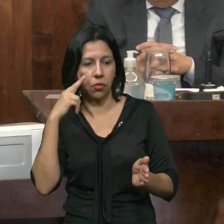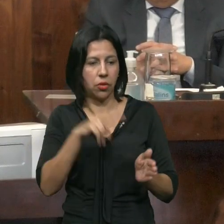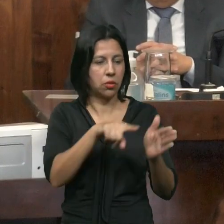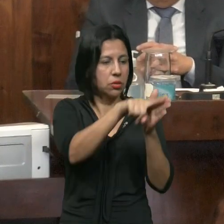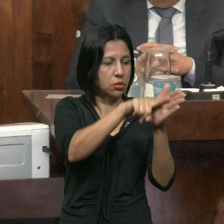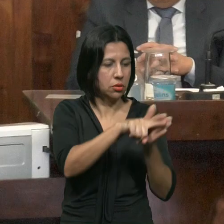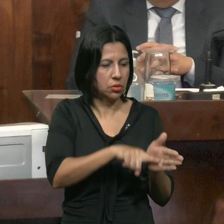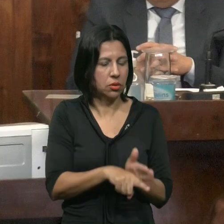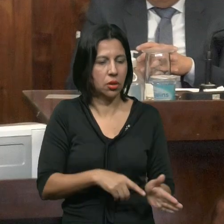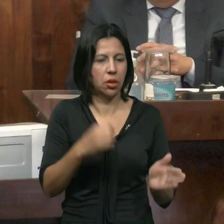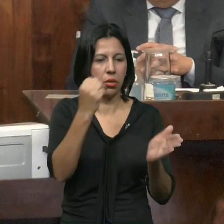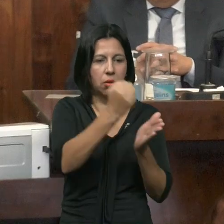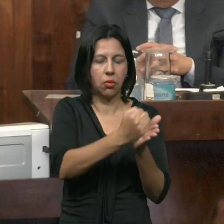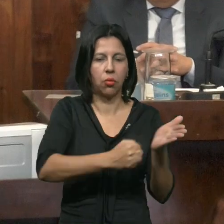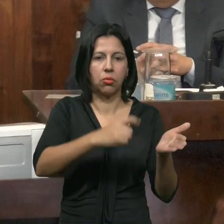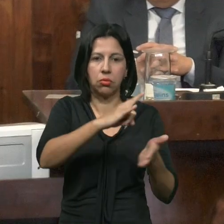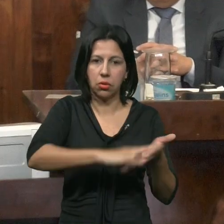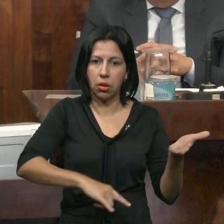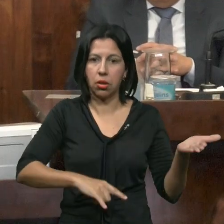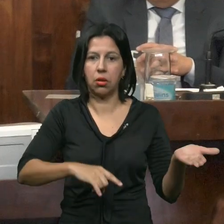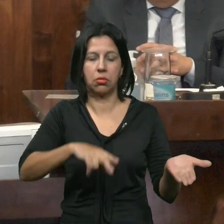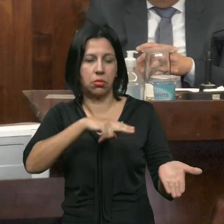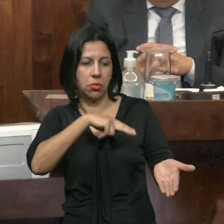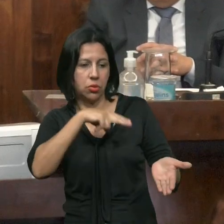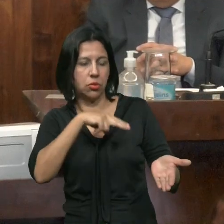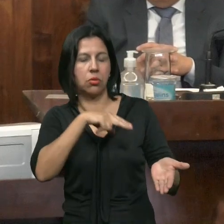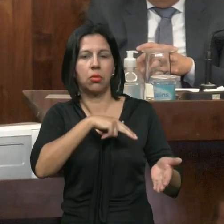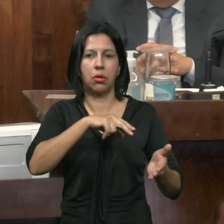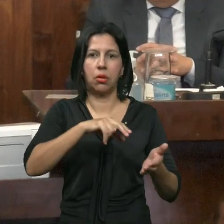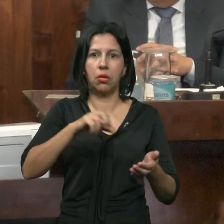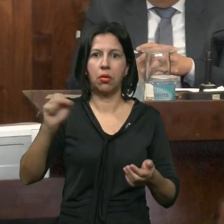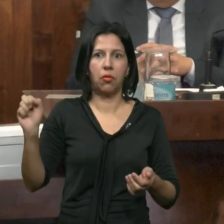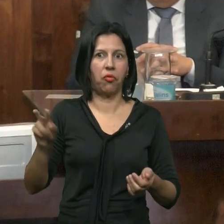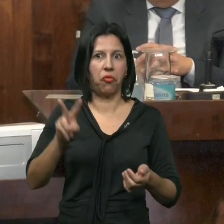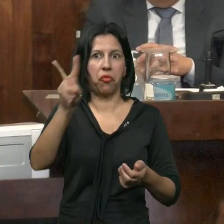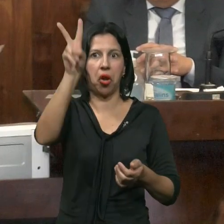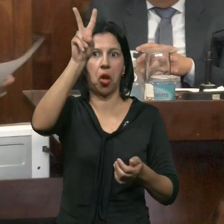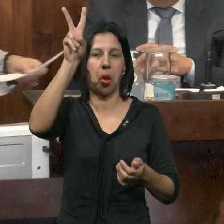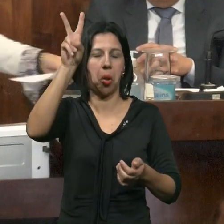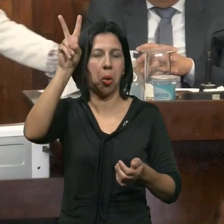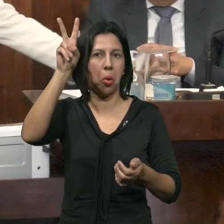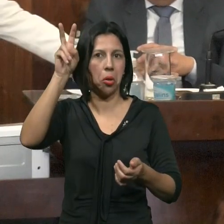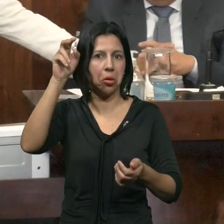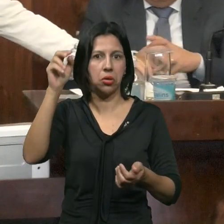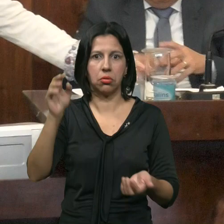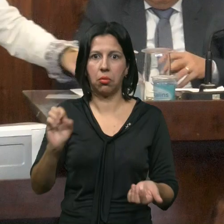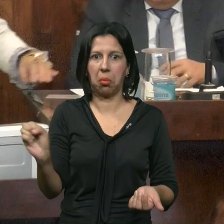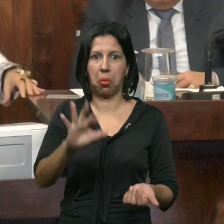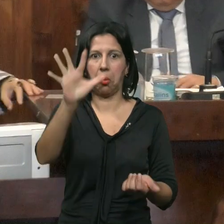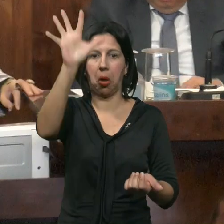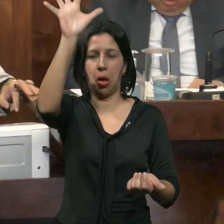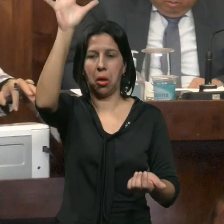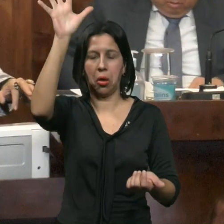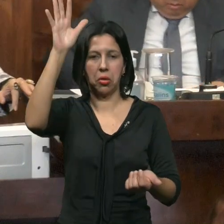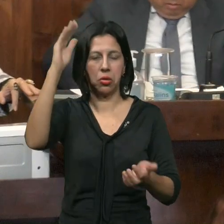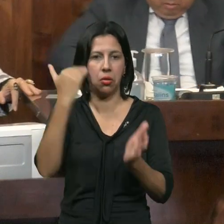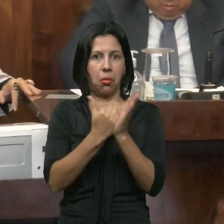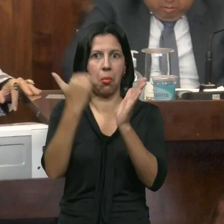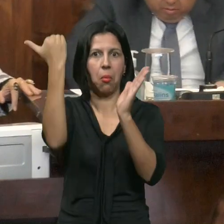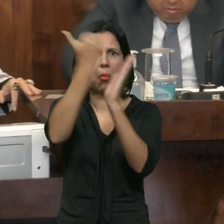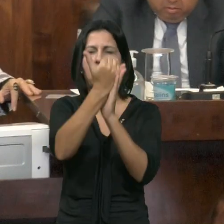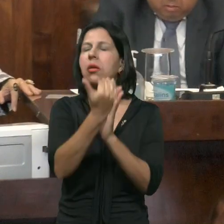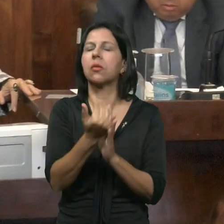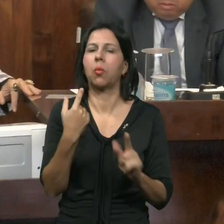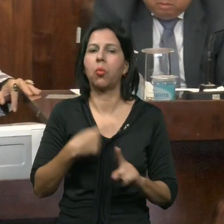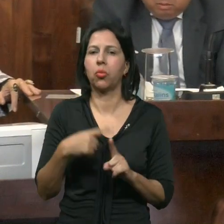Convênios Vereador Danilo Com valores Absurdos Estratosféricos Então Se não tem Dinheiro Por que